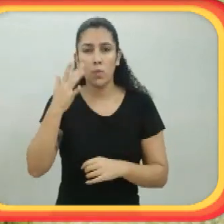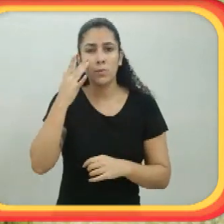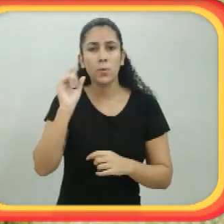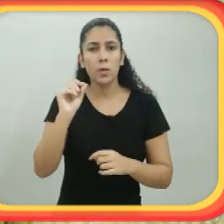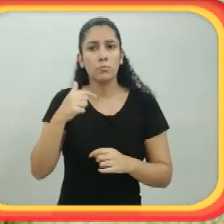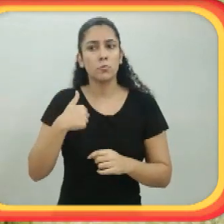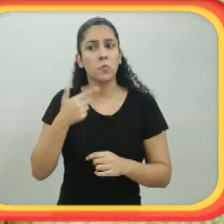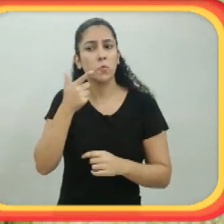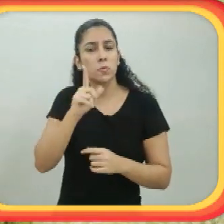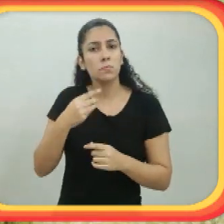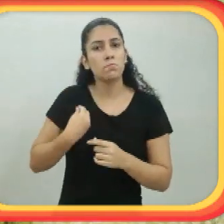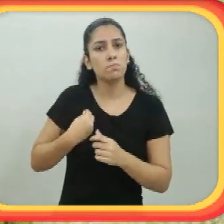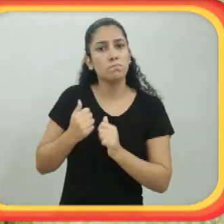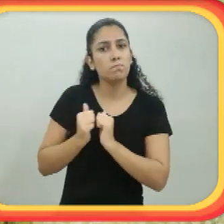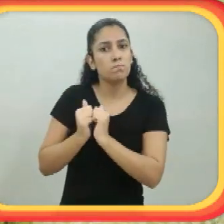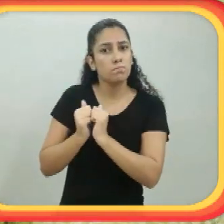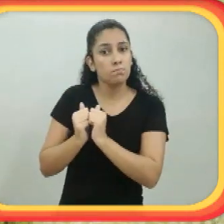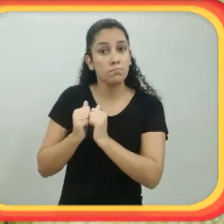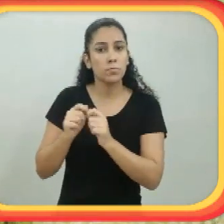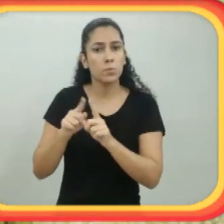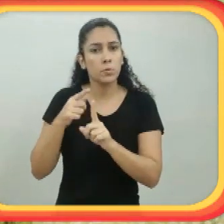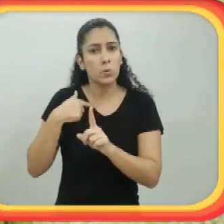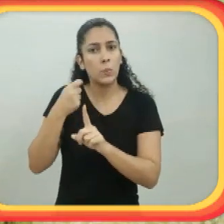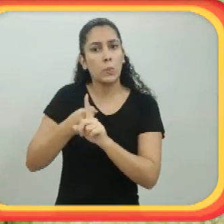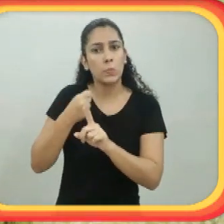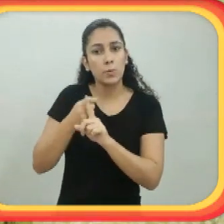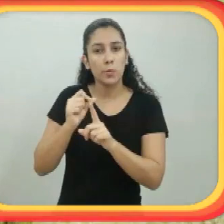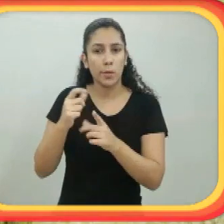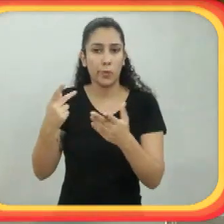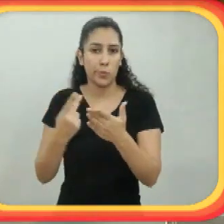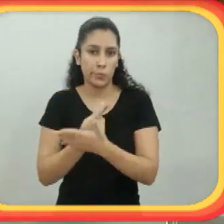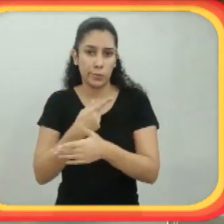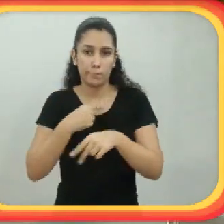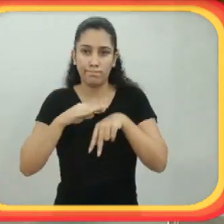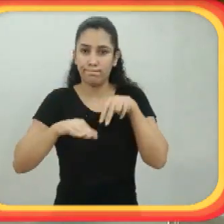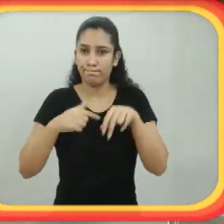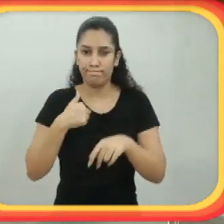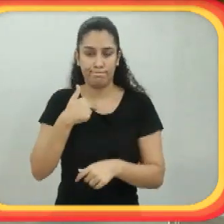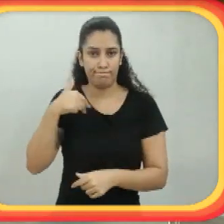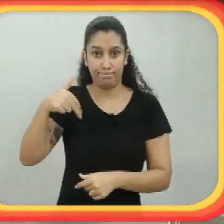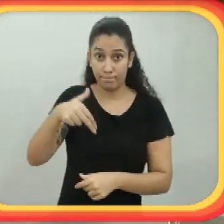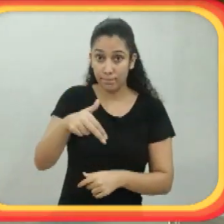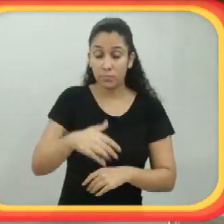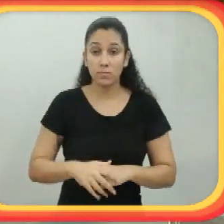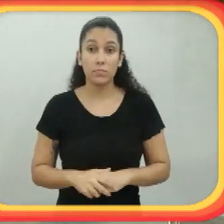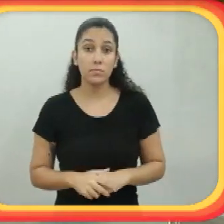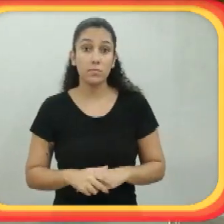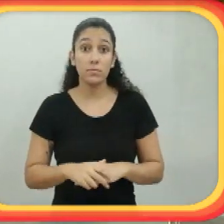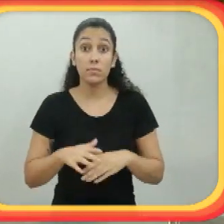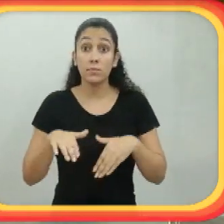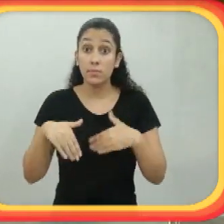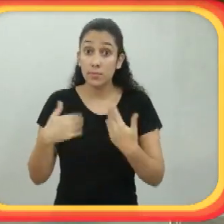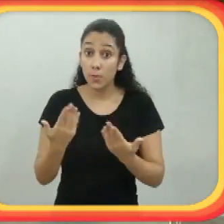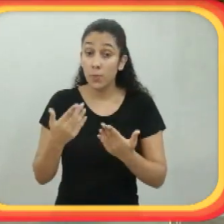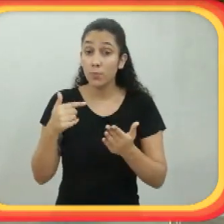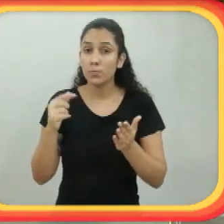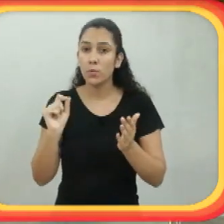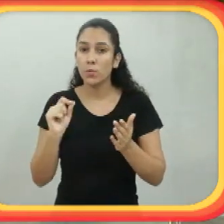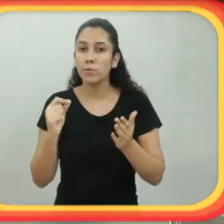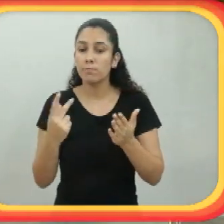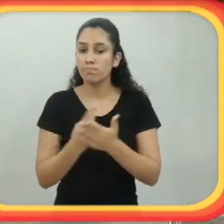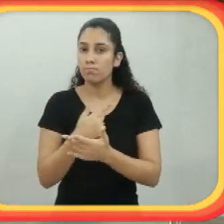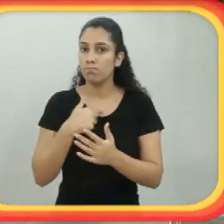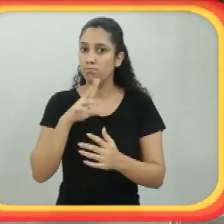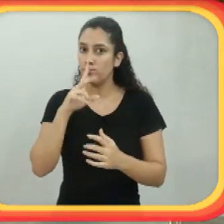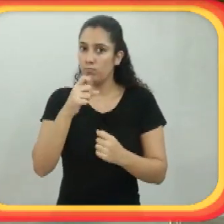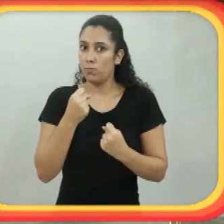anos, dando prosseguimento à terapia mesmo. Nesse momento de reabilitação psicológica, eu acho que foi